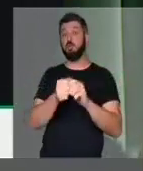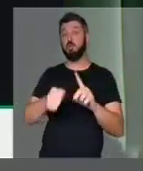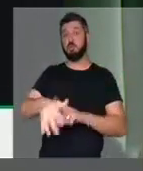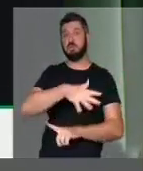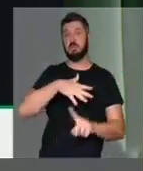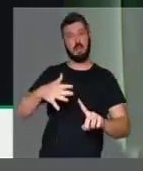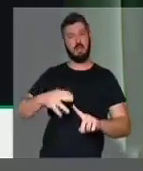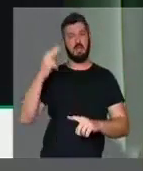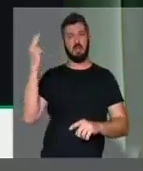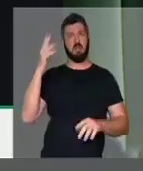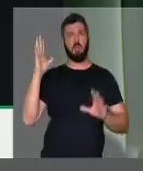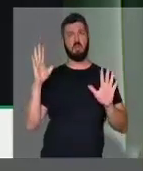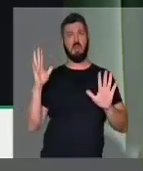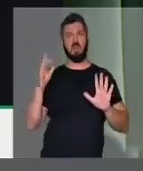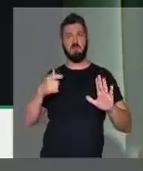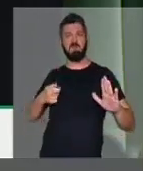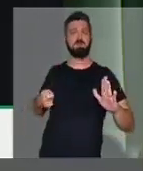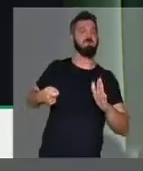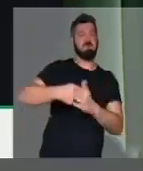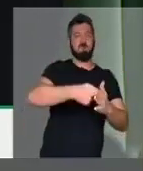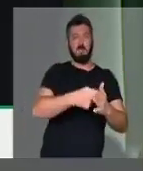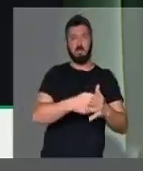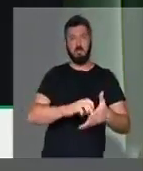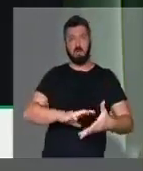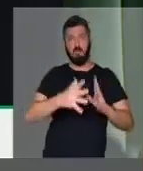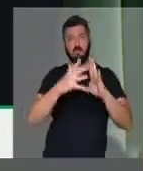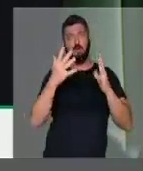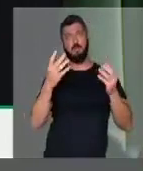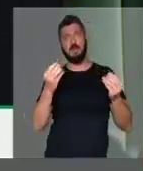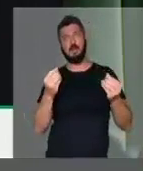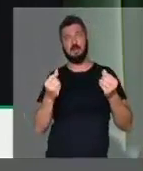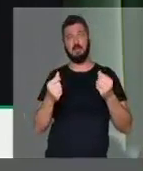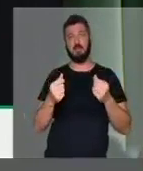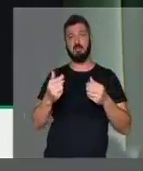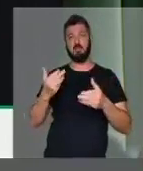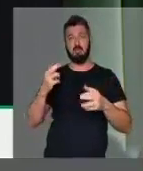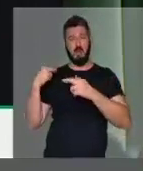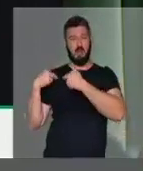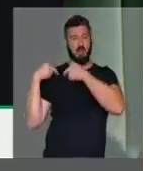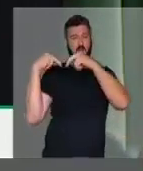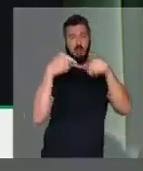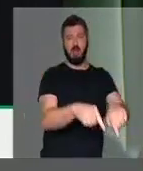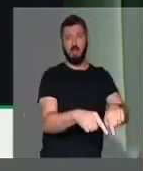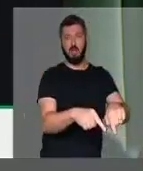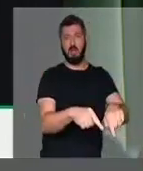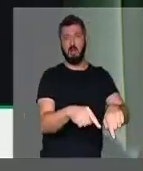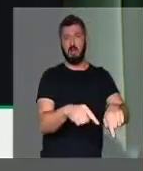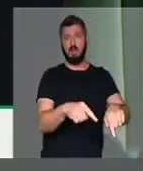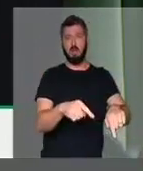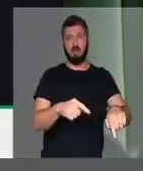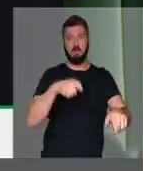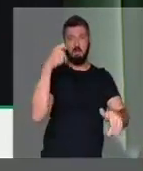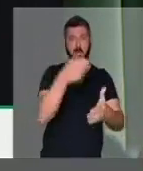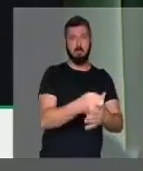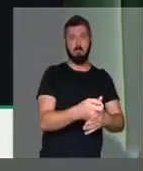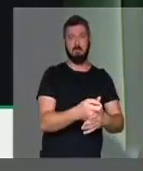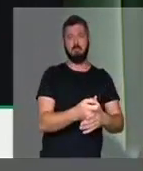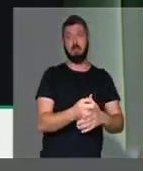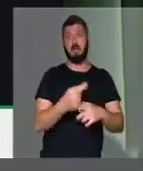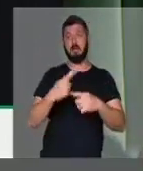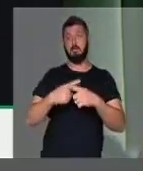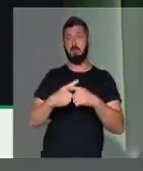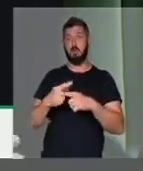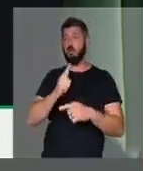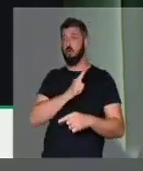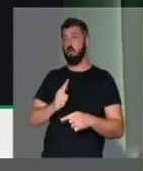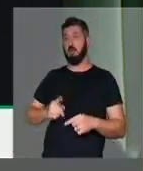sociedade. Não dá para se empurrar a goela abaixo uma reforma que vai transferir para a classe trabalhadora o ônus da incompetência dos